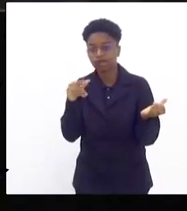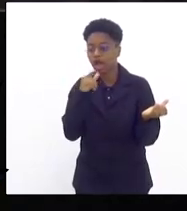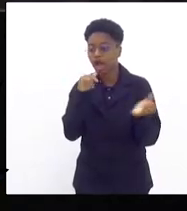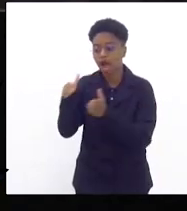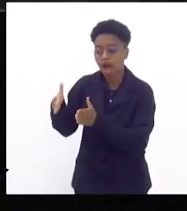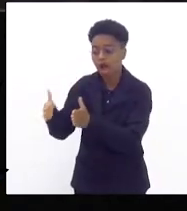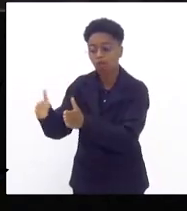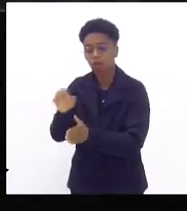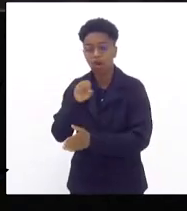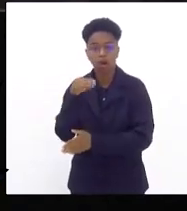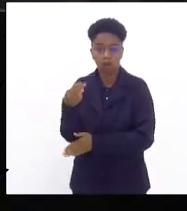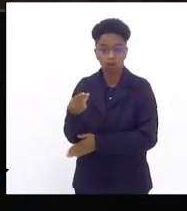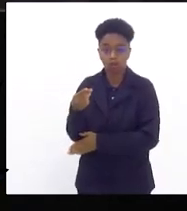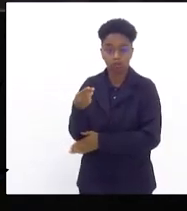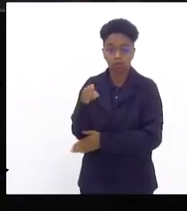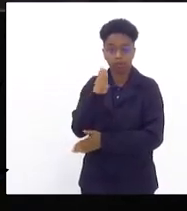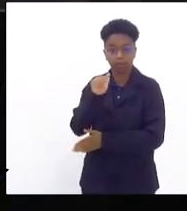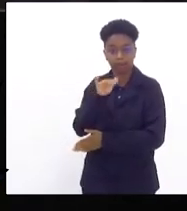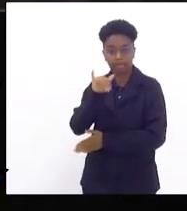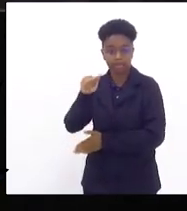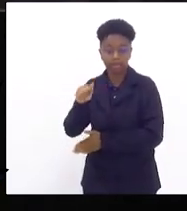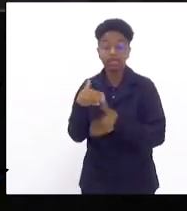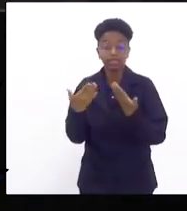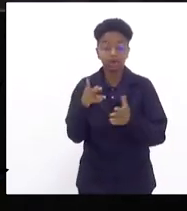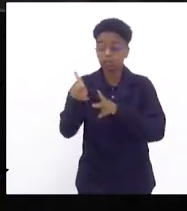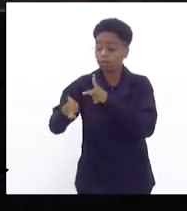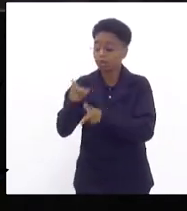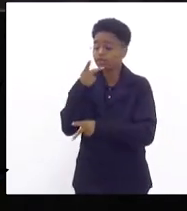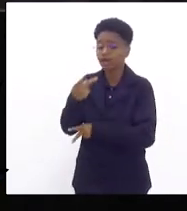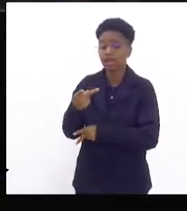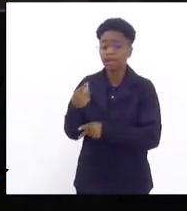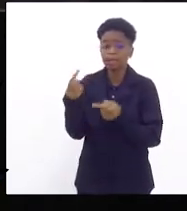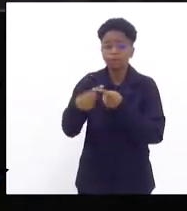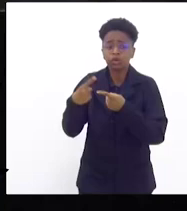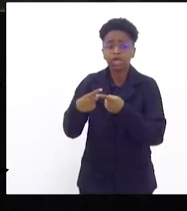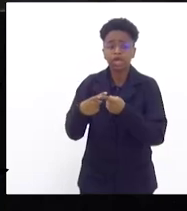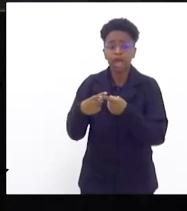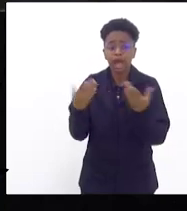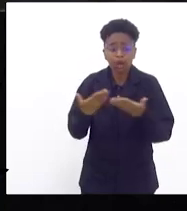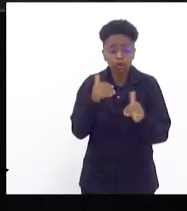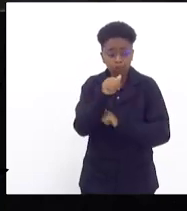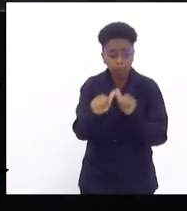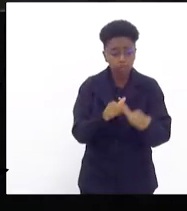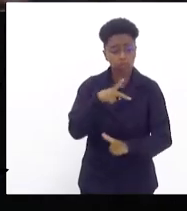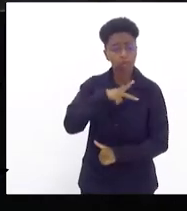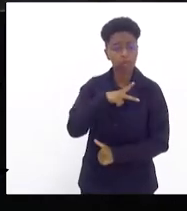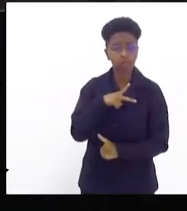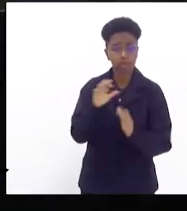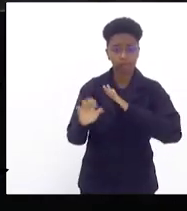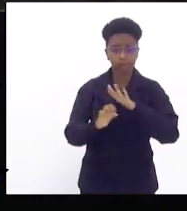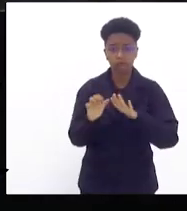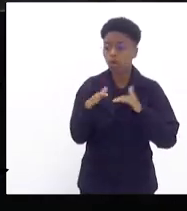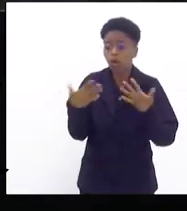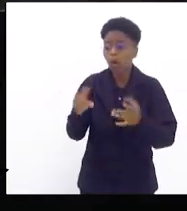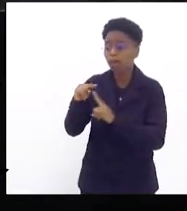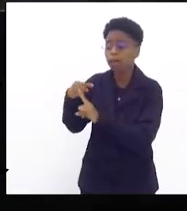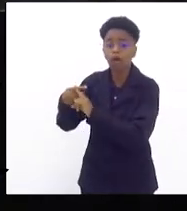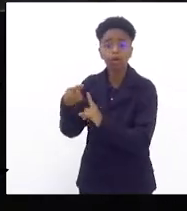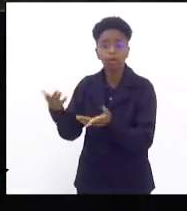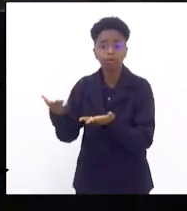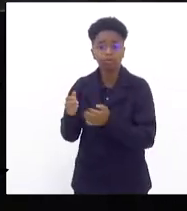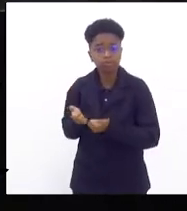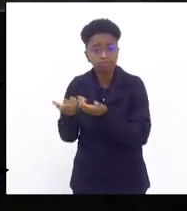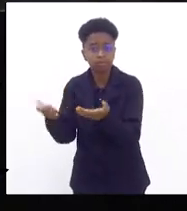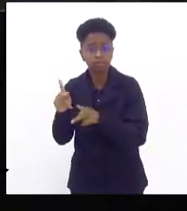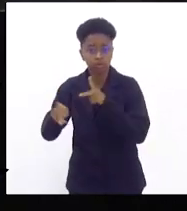Sepitiba e a população se questiona para que então se privatizou a CEDAI qual o benefício que a população está tendo e eu coloco